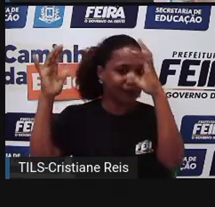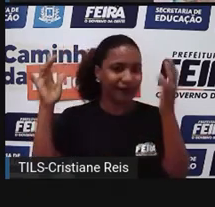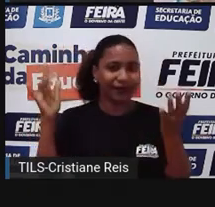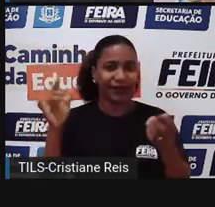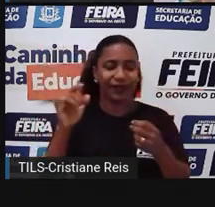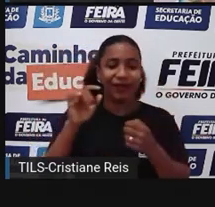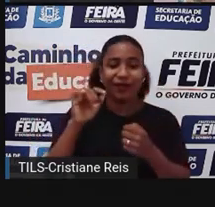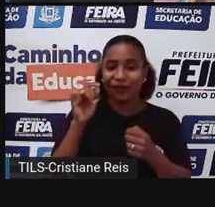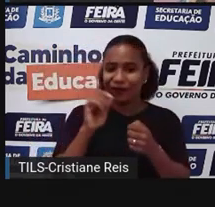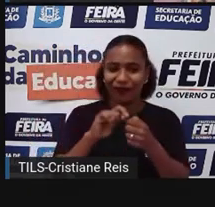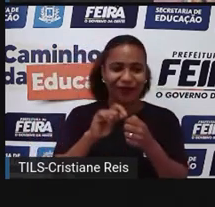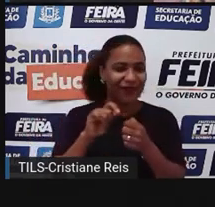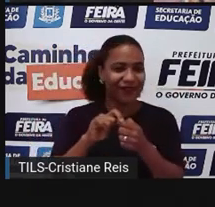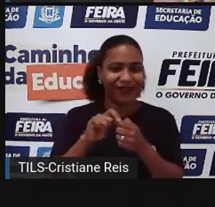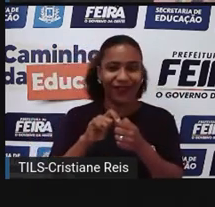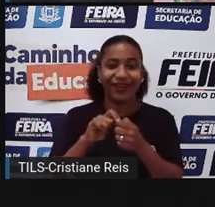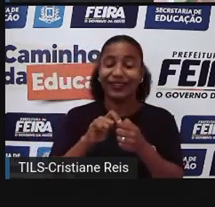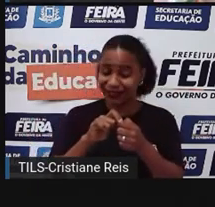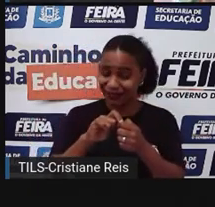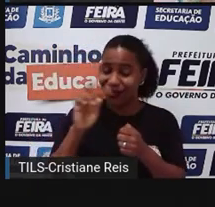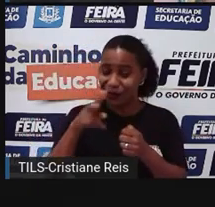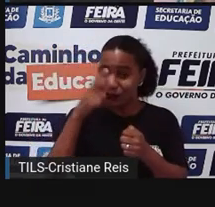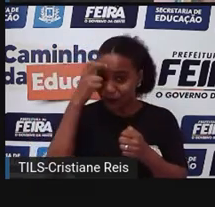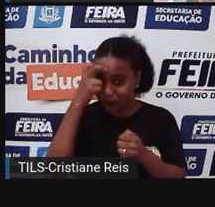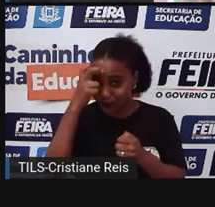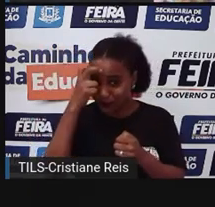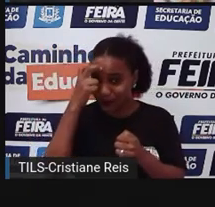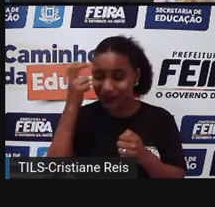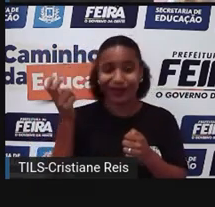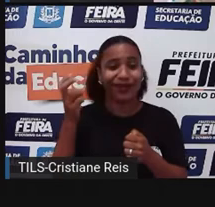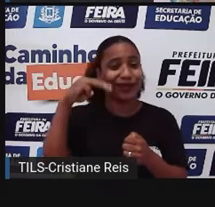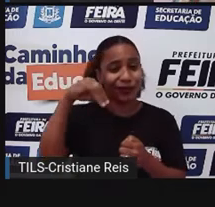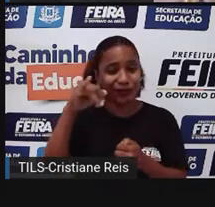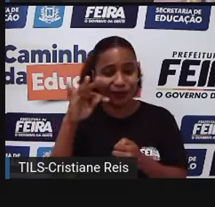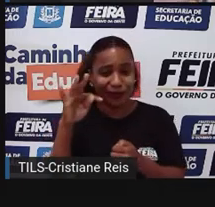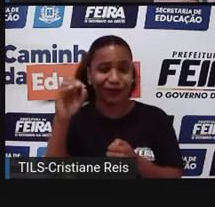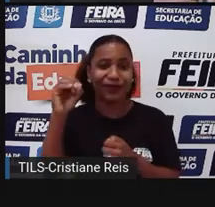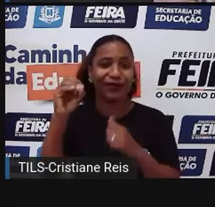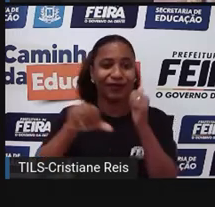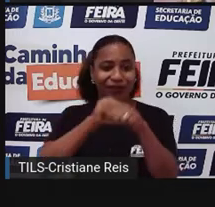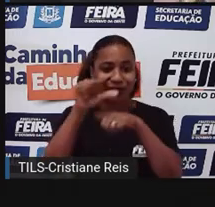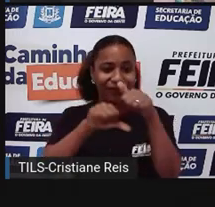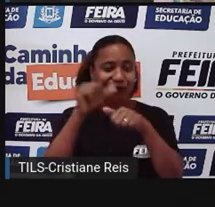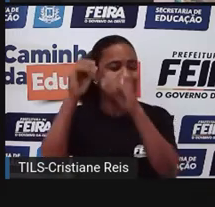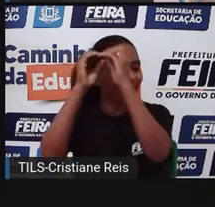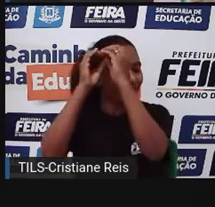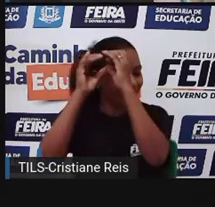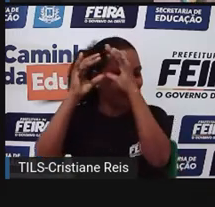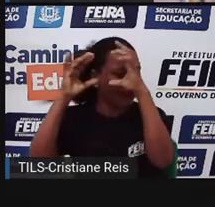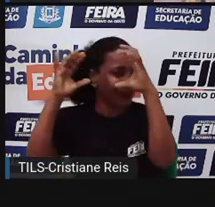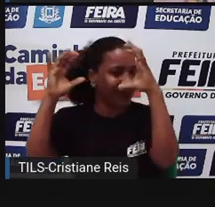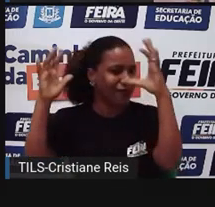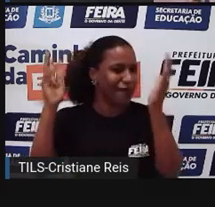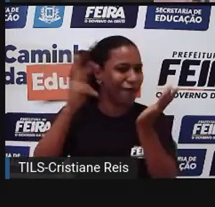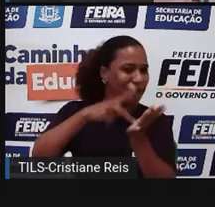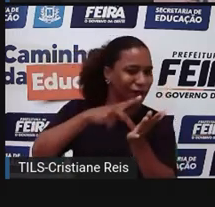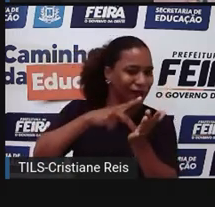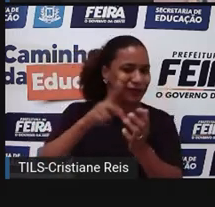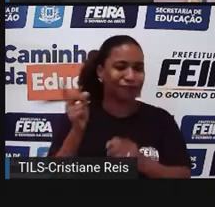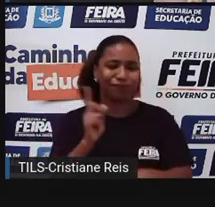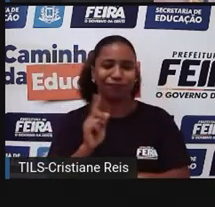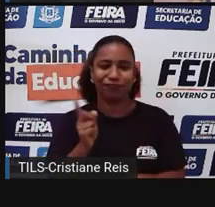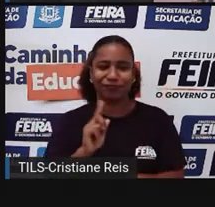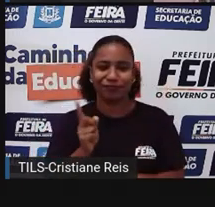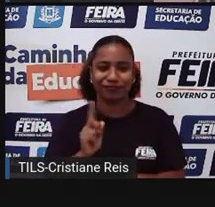extraordinário, que é da cultura, que é do mito, e transforma isso em imaginação. Eu acho que muita gente já ouviu falar